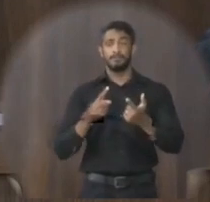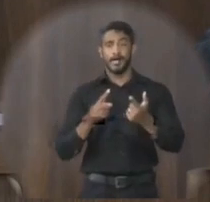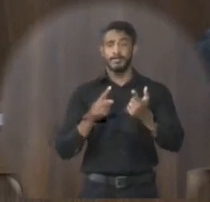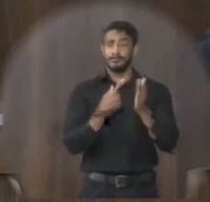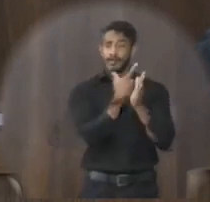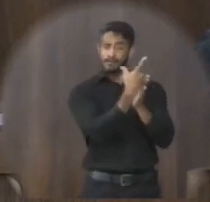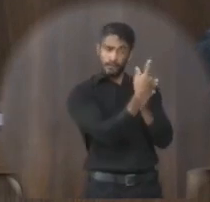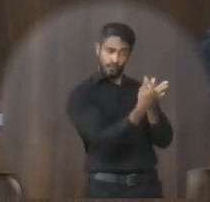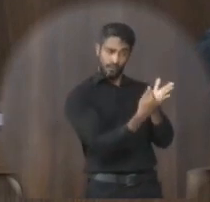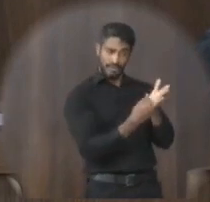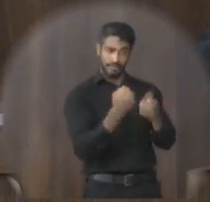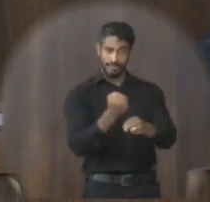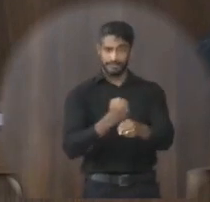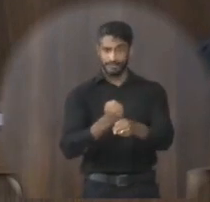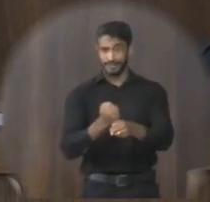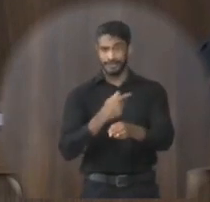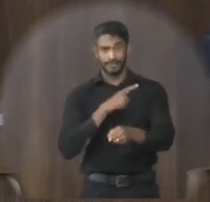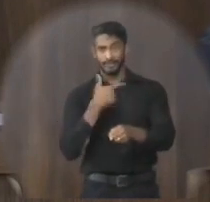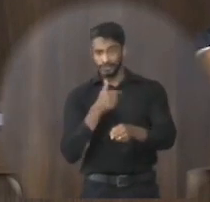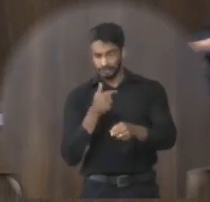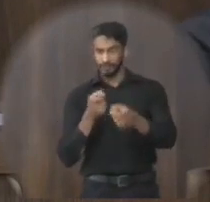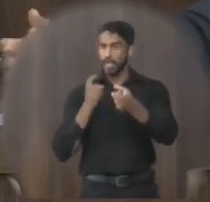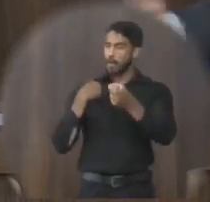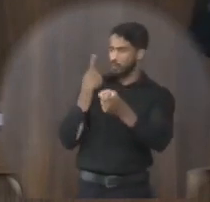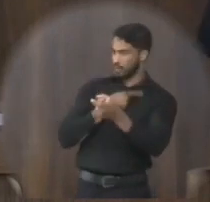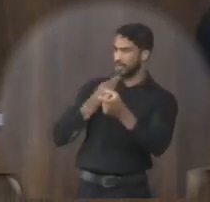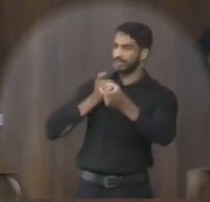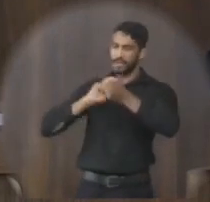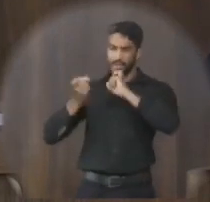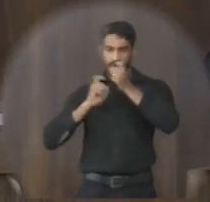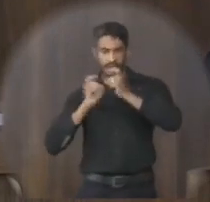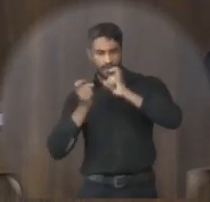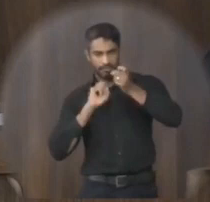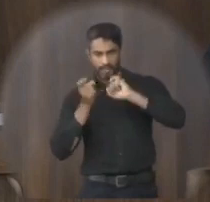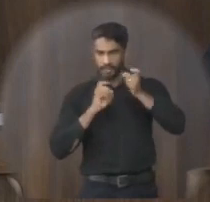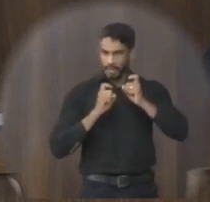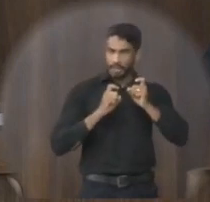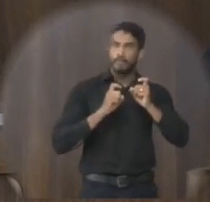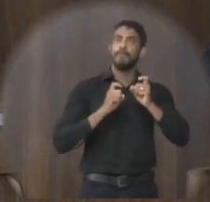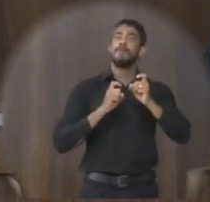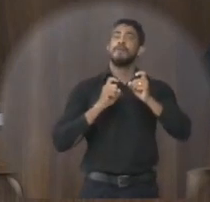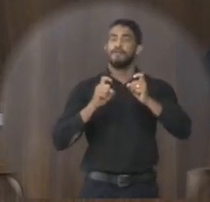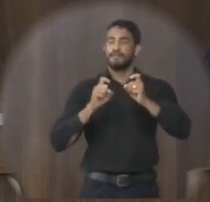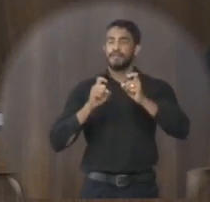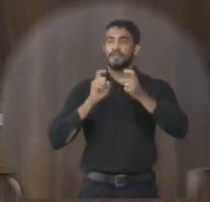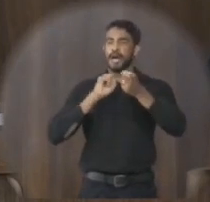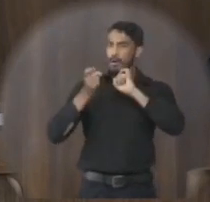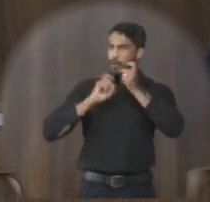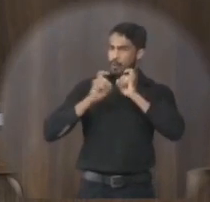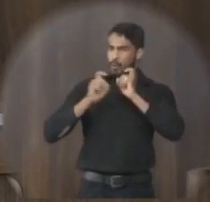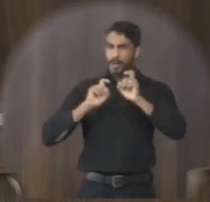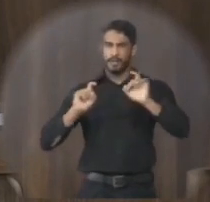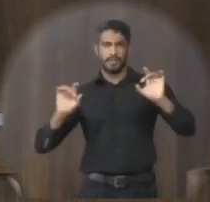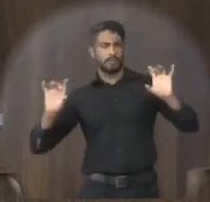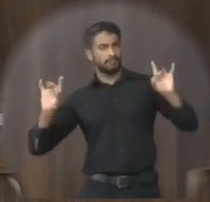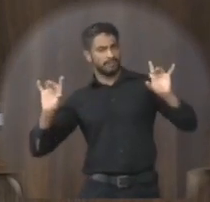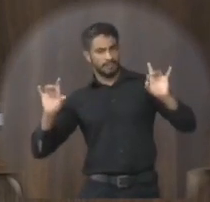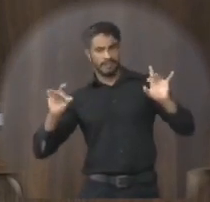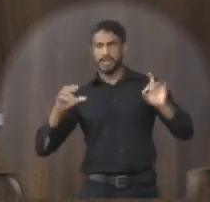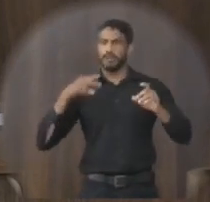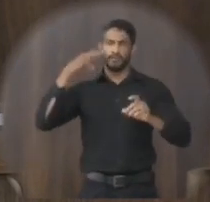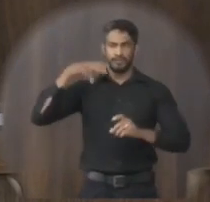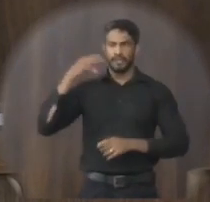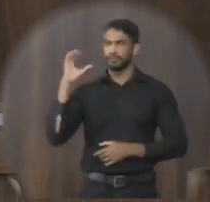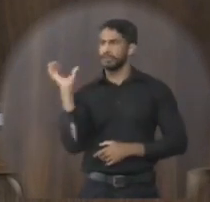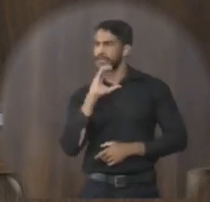orçamento desse ano, você lembra, nós tivemos que reunir, tivemos que fazer uma extraordinária aqui nessa casa, os vereadores, mais do que depressa,